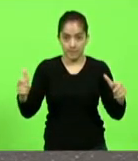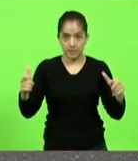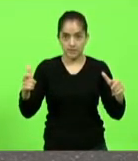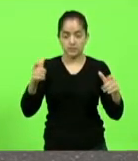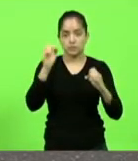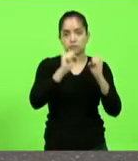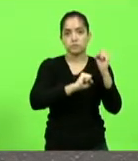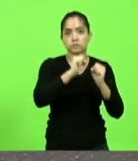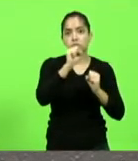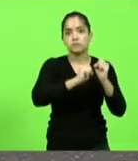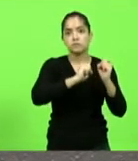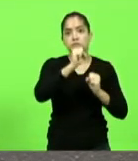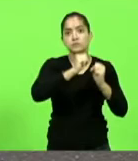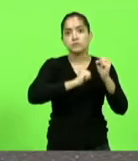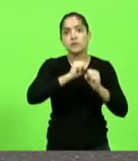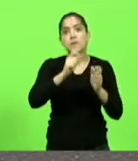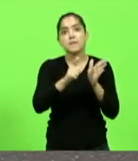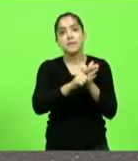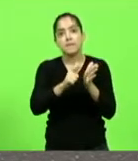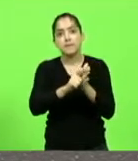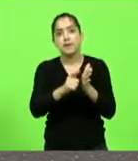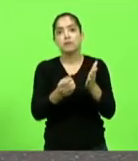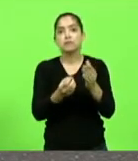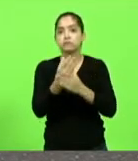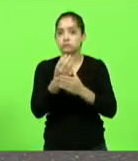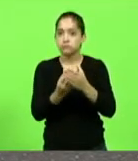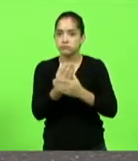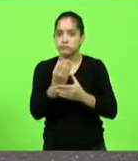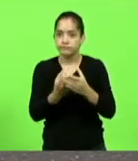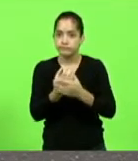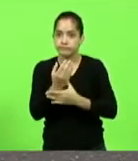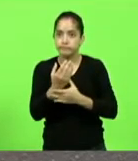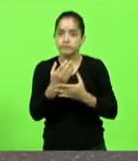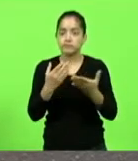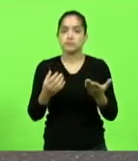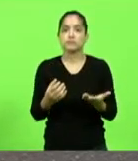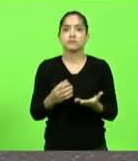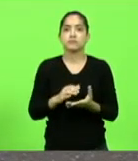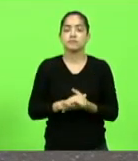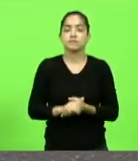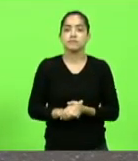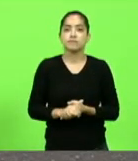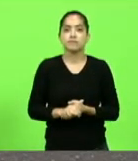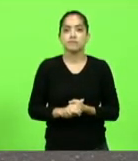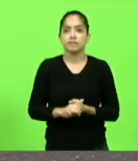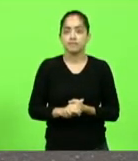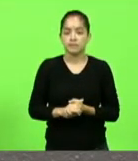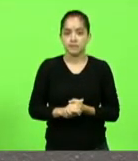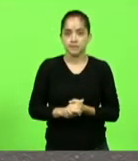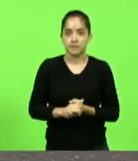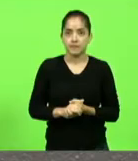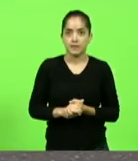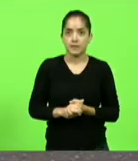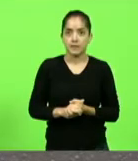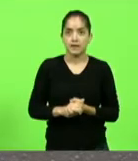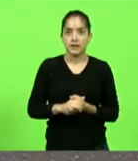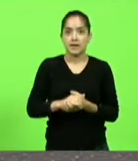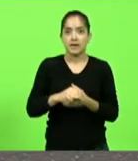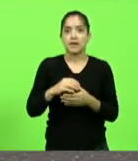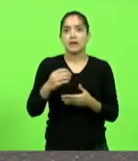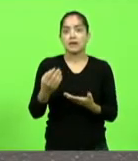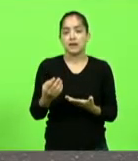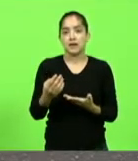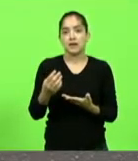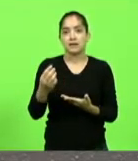celulose e papel da West Rock em três barras no Planalto